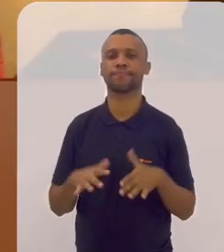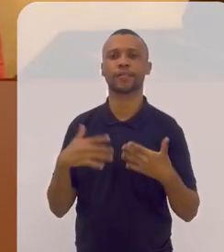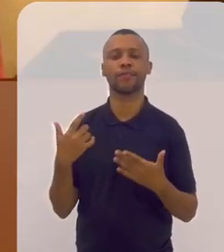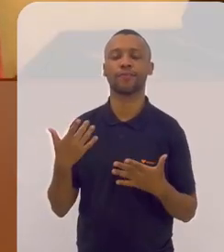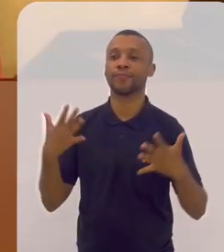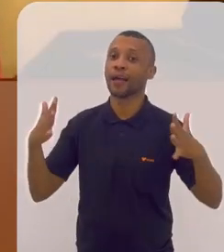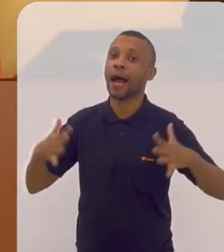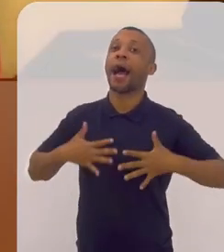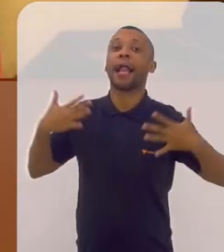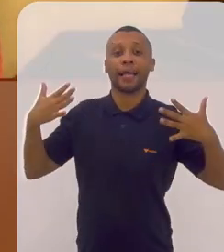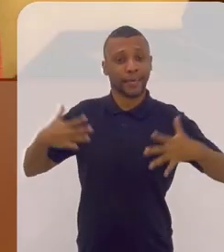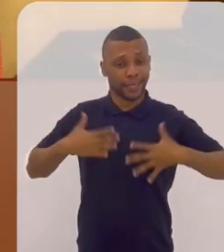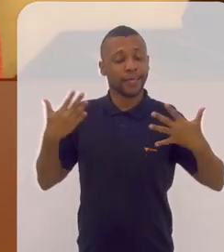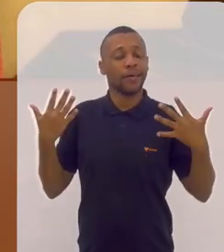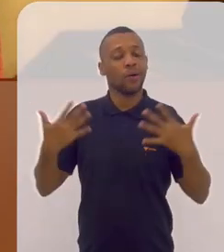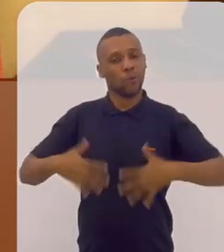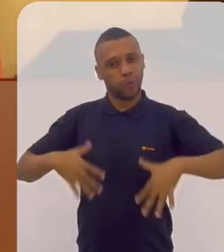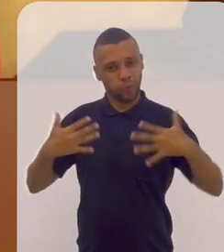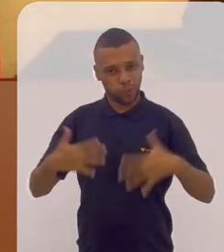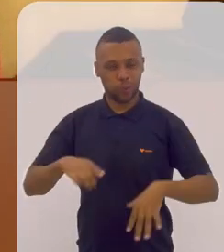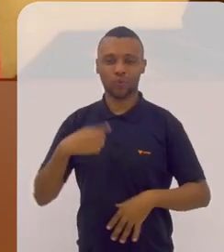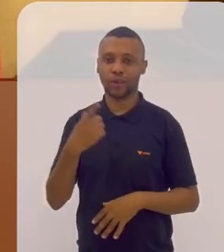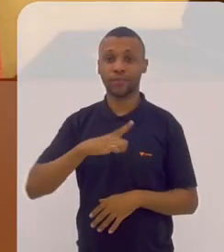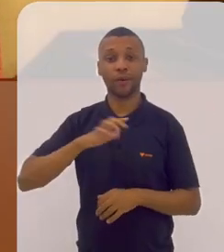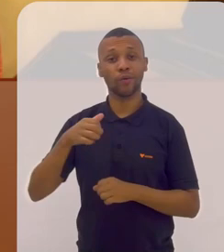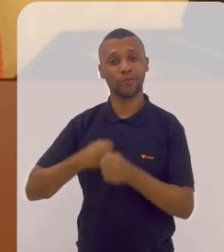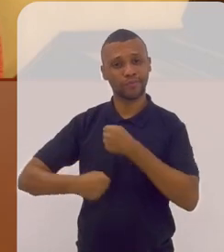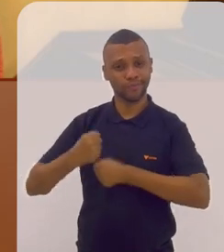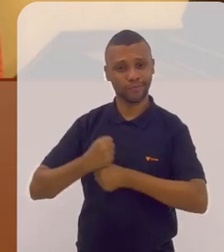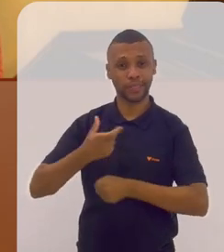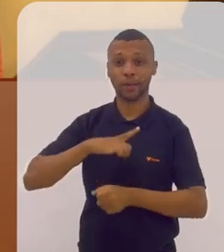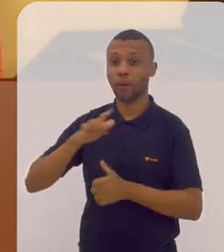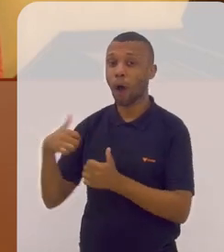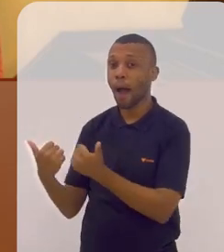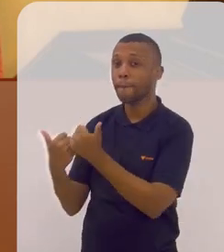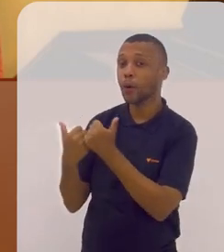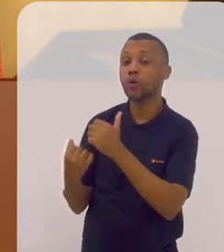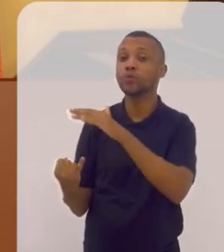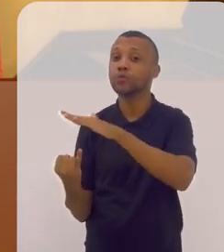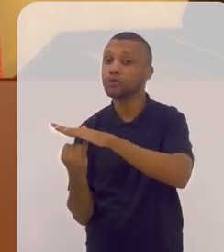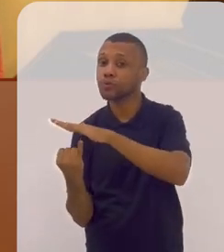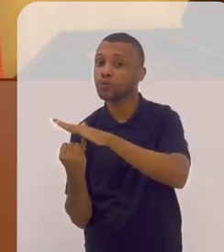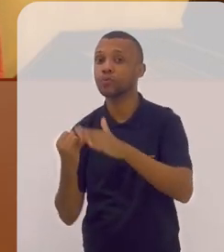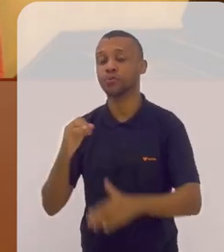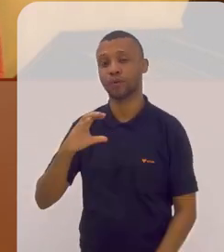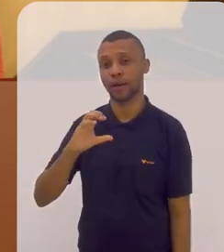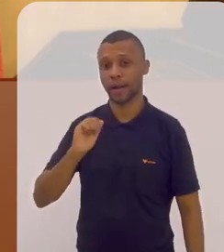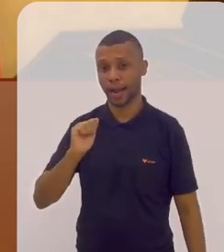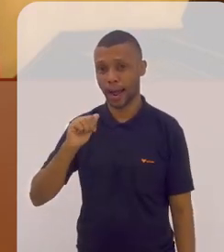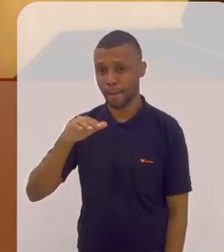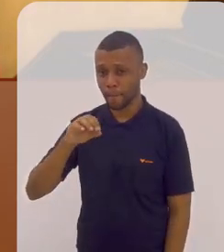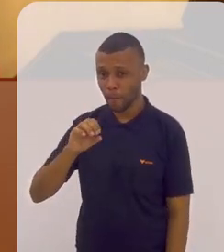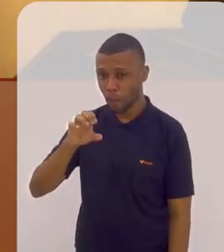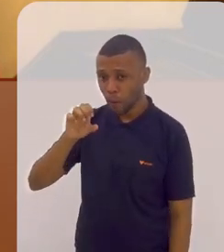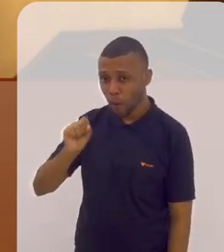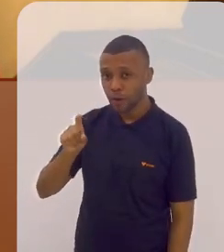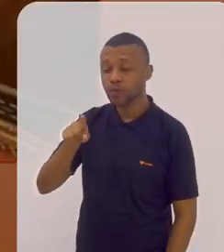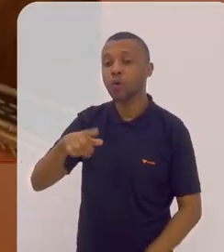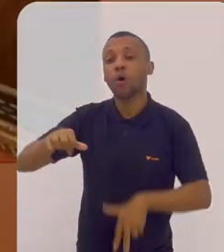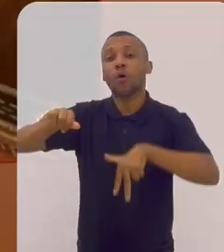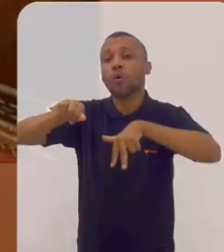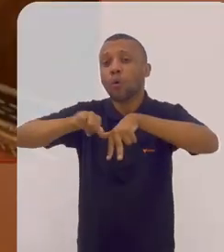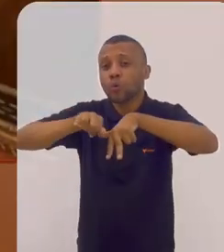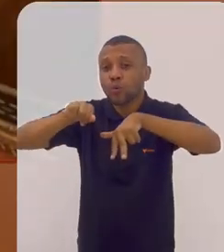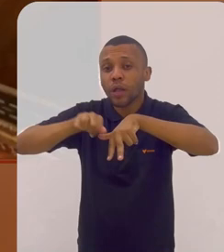Isso foi uma grande alegria nós termos tido no ano passado um apoio do Instituto Camões do Consulado Geral de